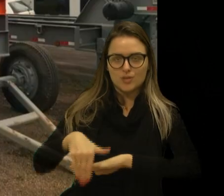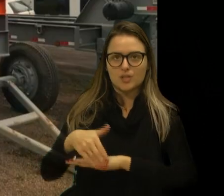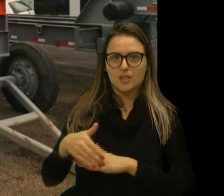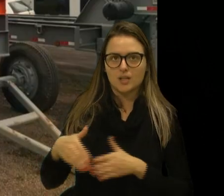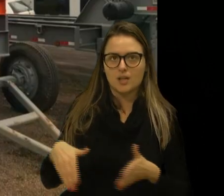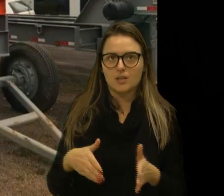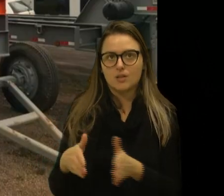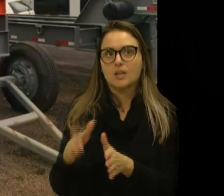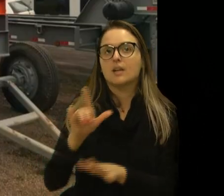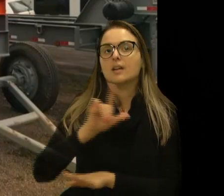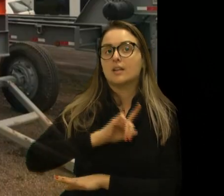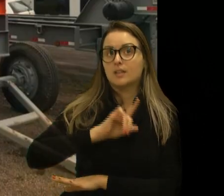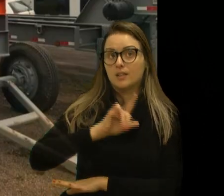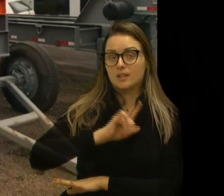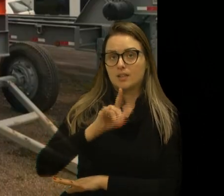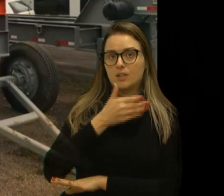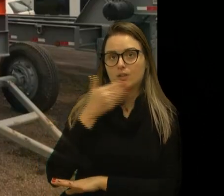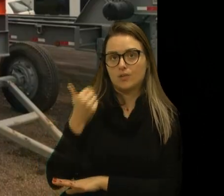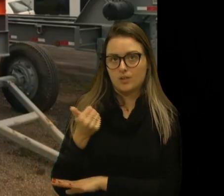muito,